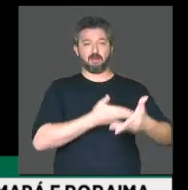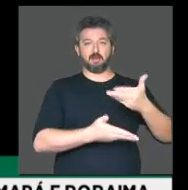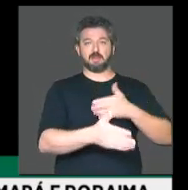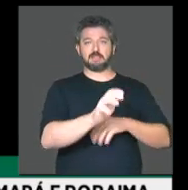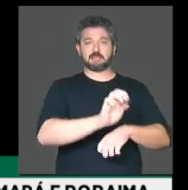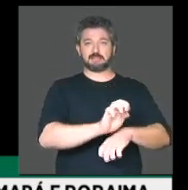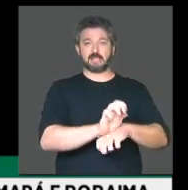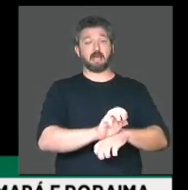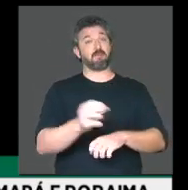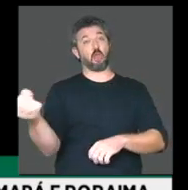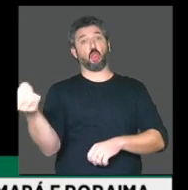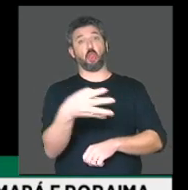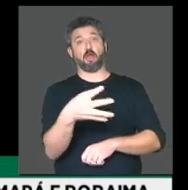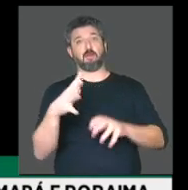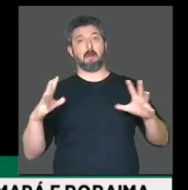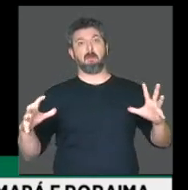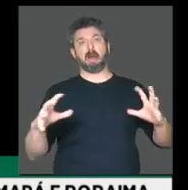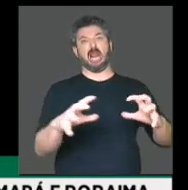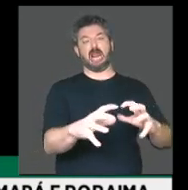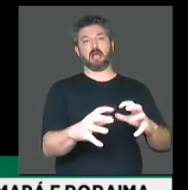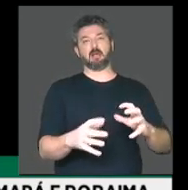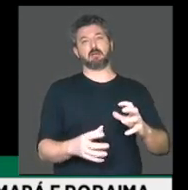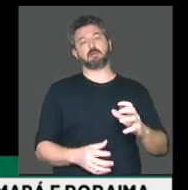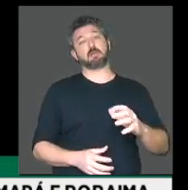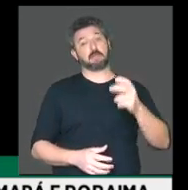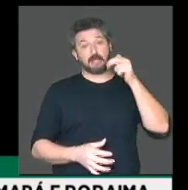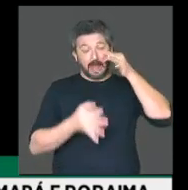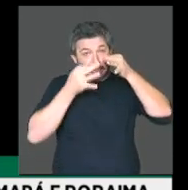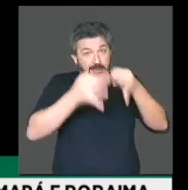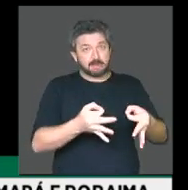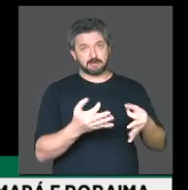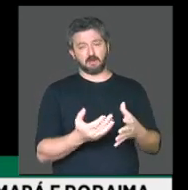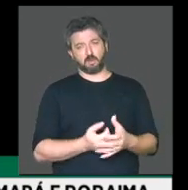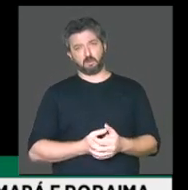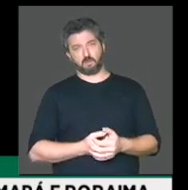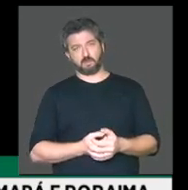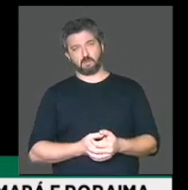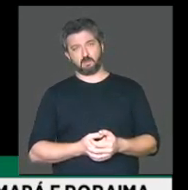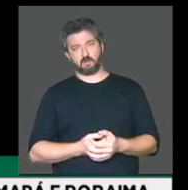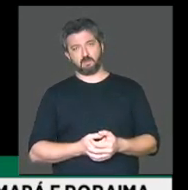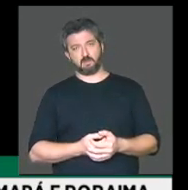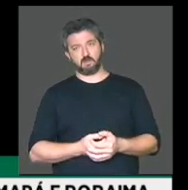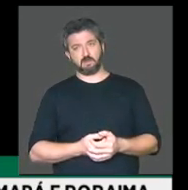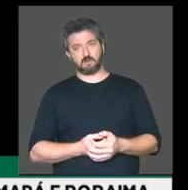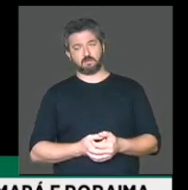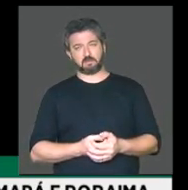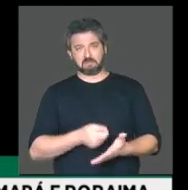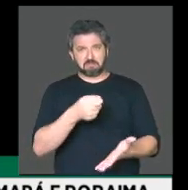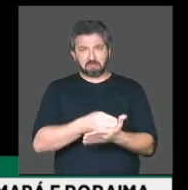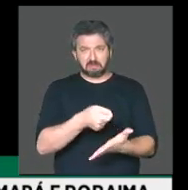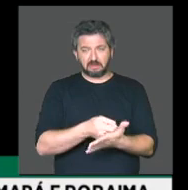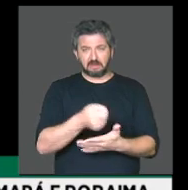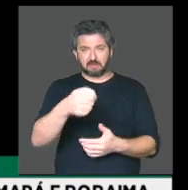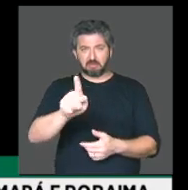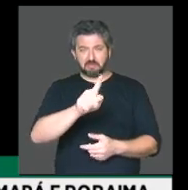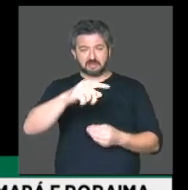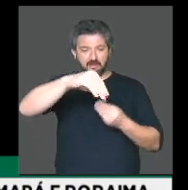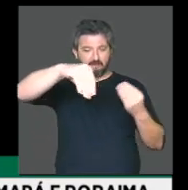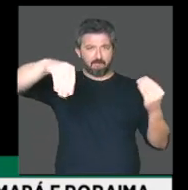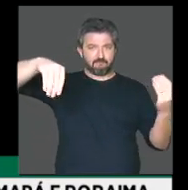Estado, podem gerar novos conflitos, e nós temos que estar atentos a isso. A não exigência do